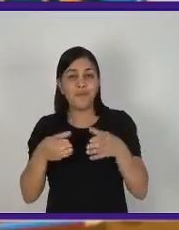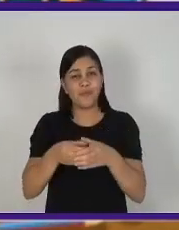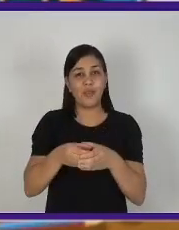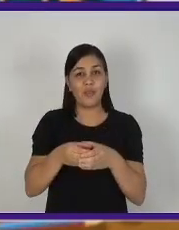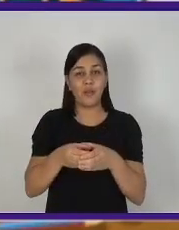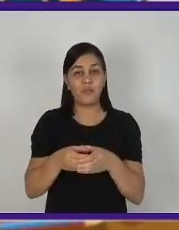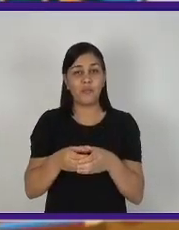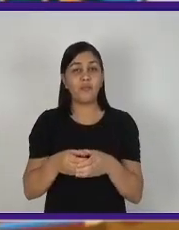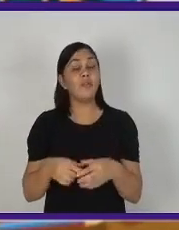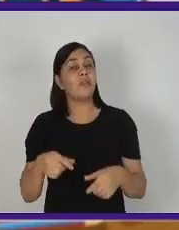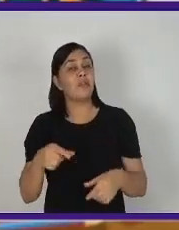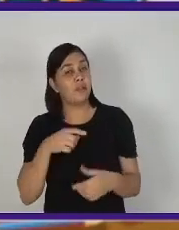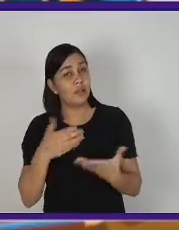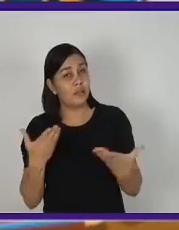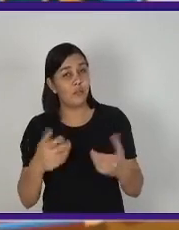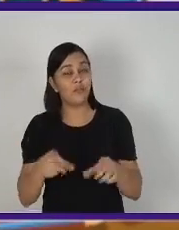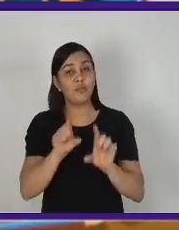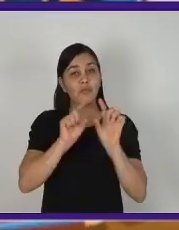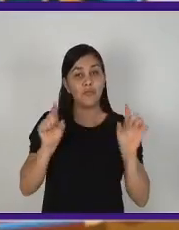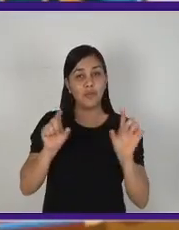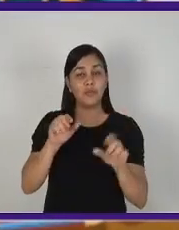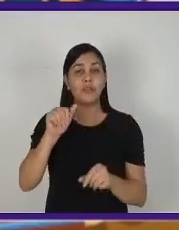expressão aldeia global.